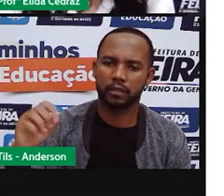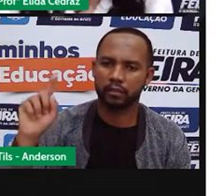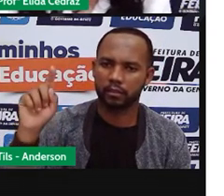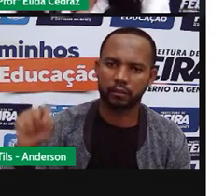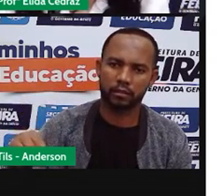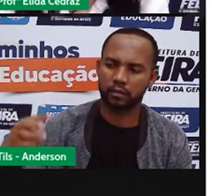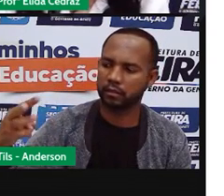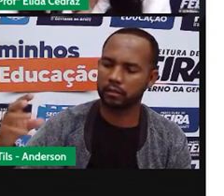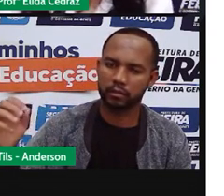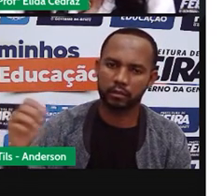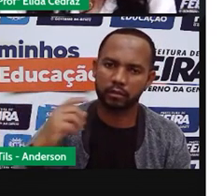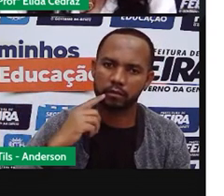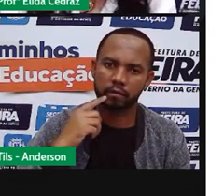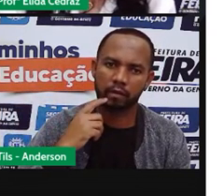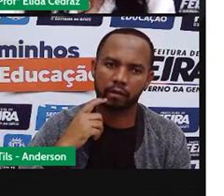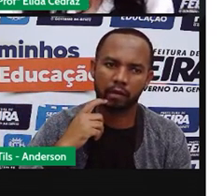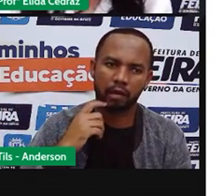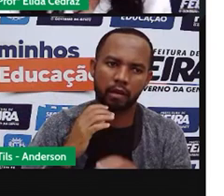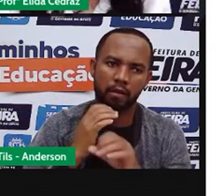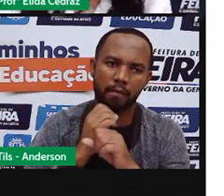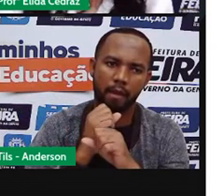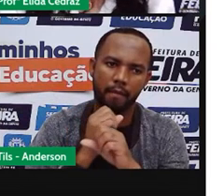e ele foi contando